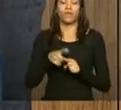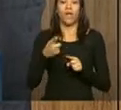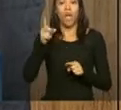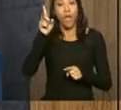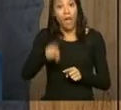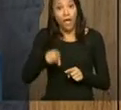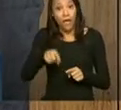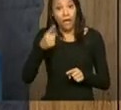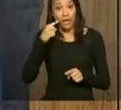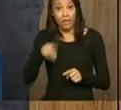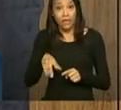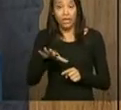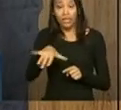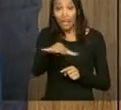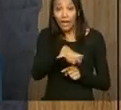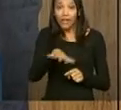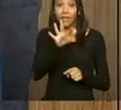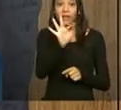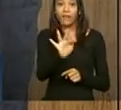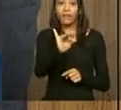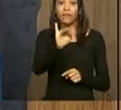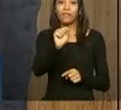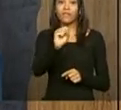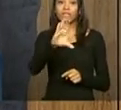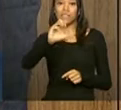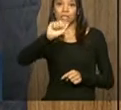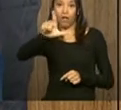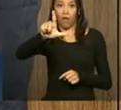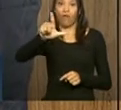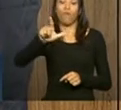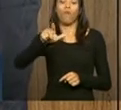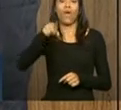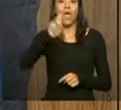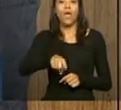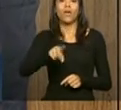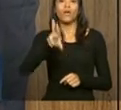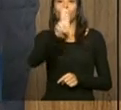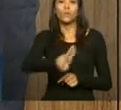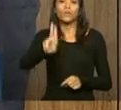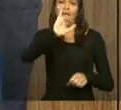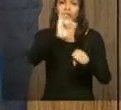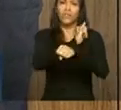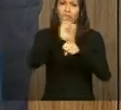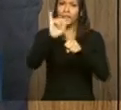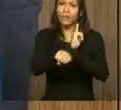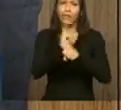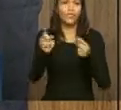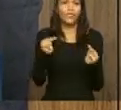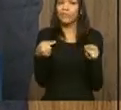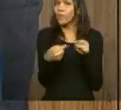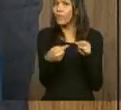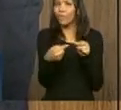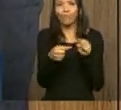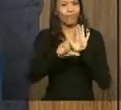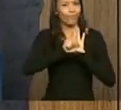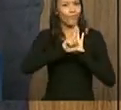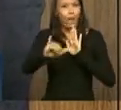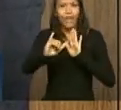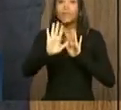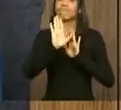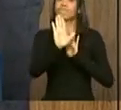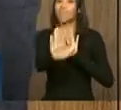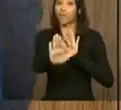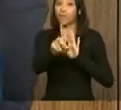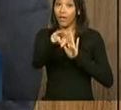elisão fiscal, ou seja, você utilizar mecanismos que não são ilegais, mais procuram